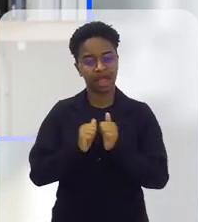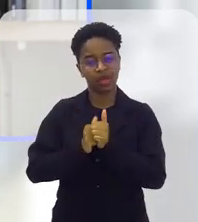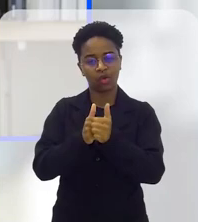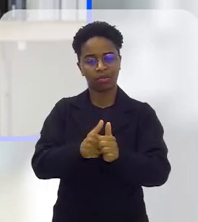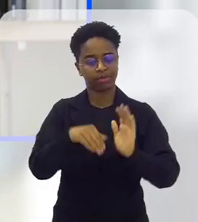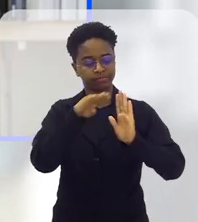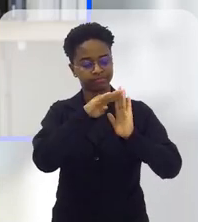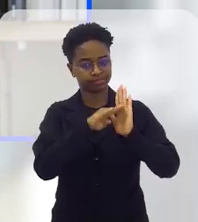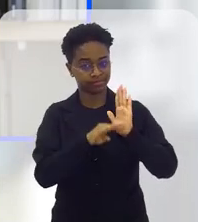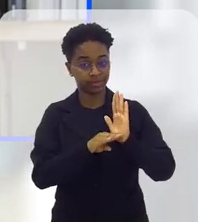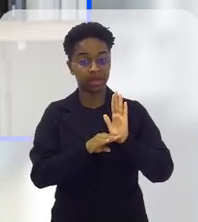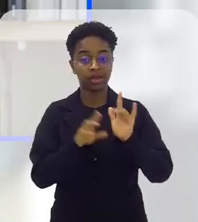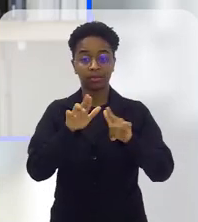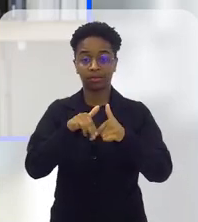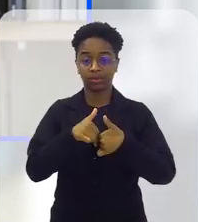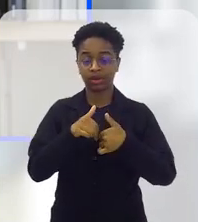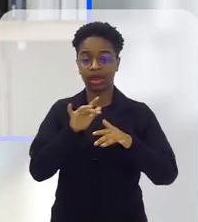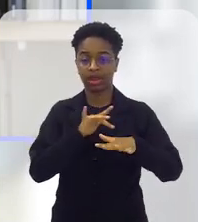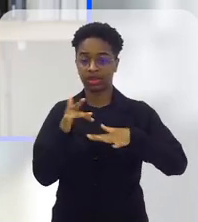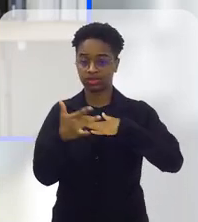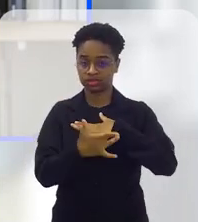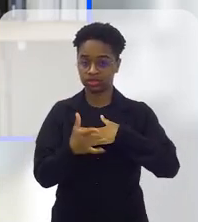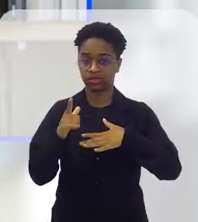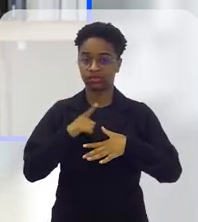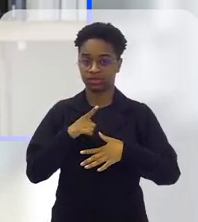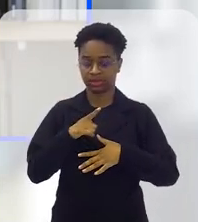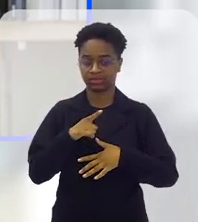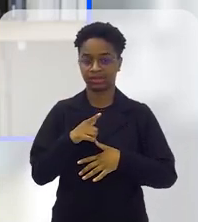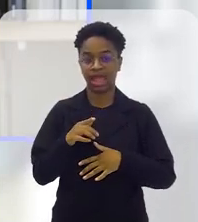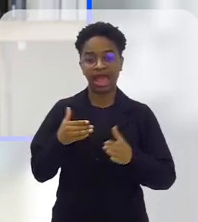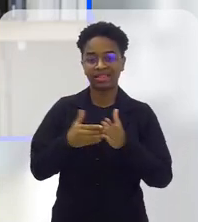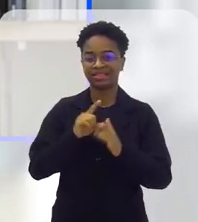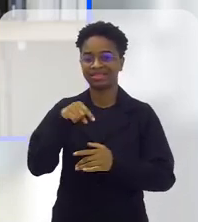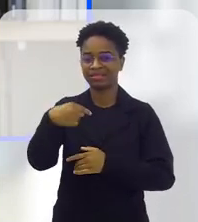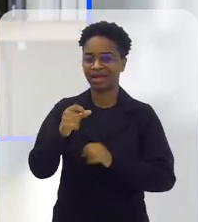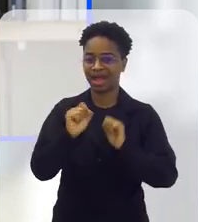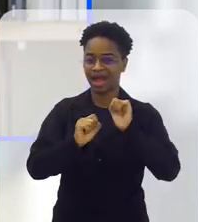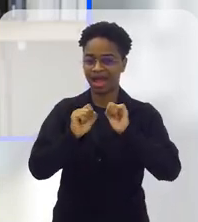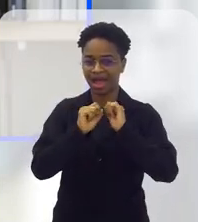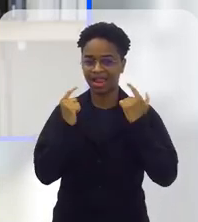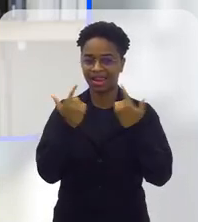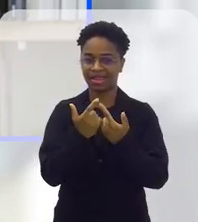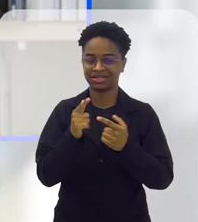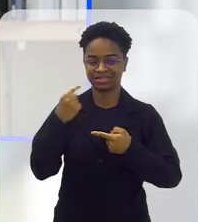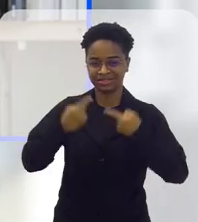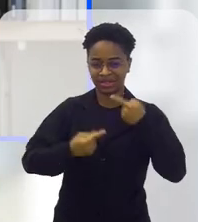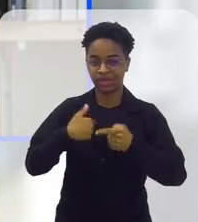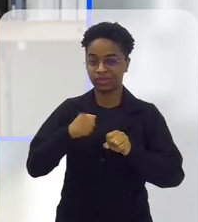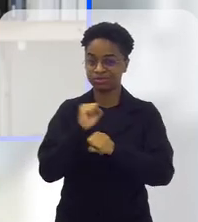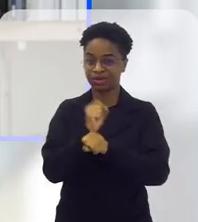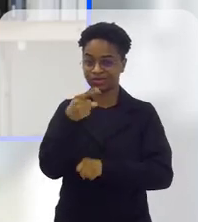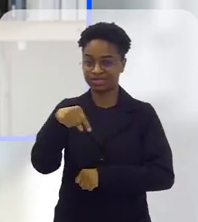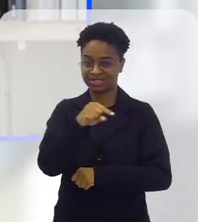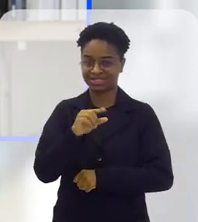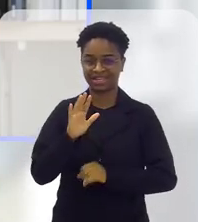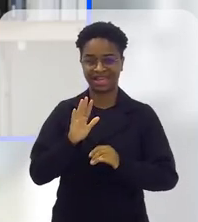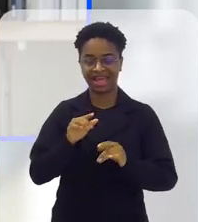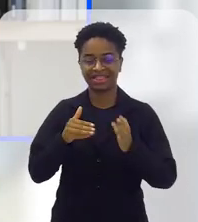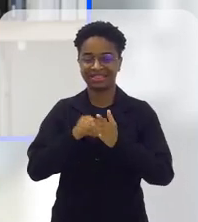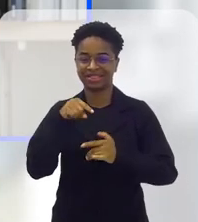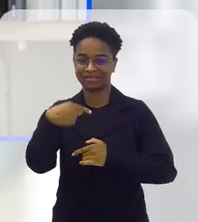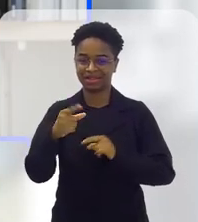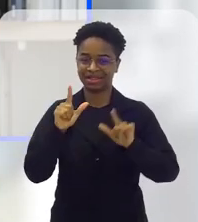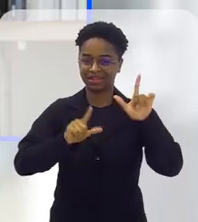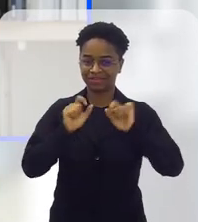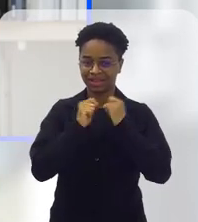demais. Acompanhe toda a nossa programação através de nossas redes sociais. Até o próximo Alerje Debate. Eu espero você.